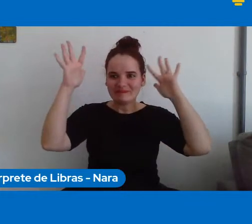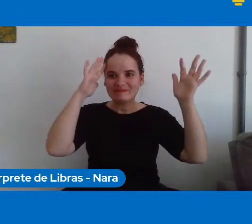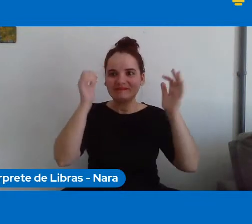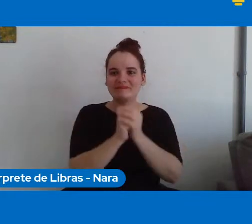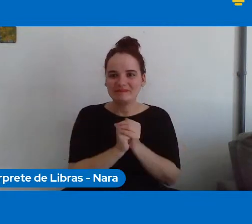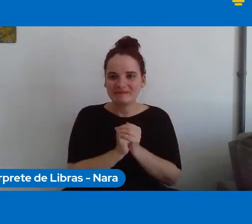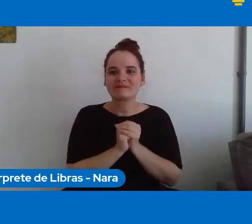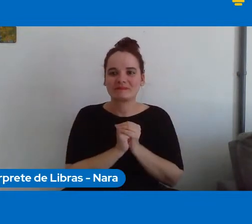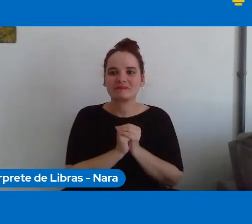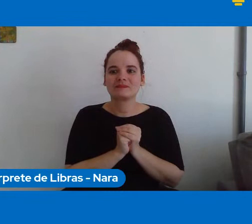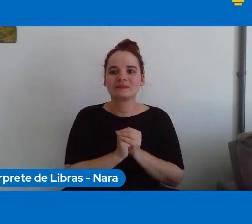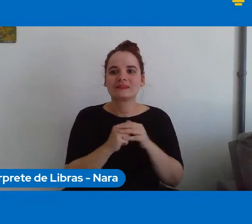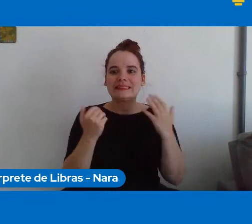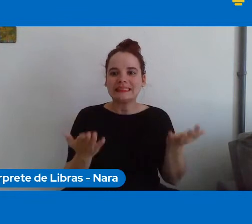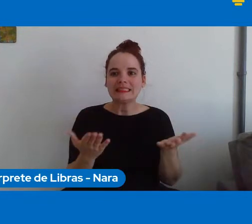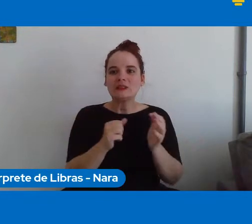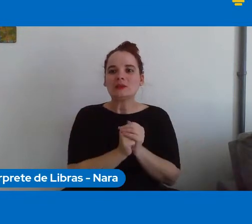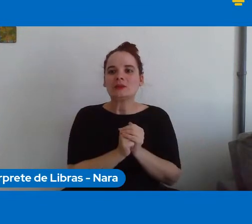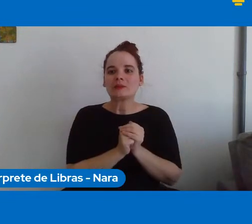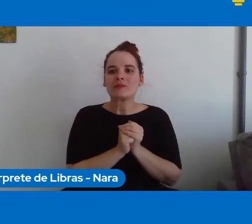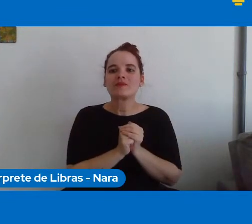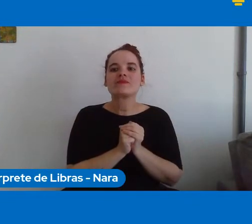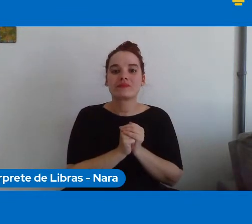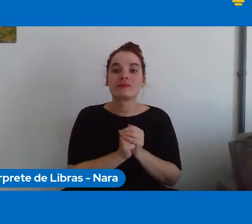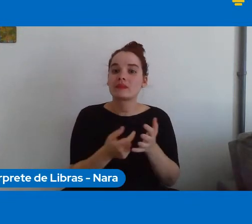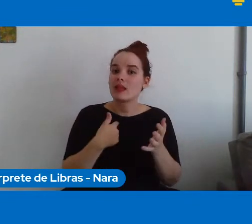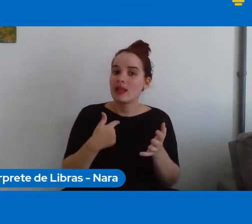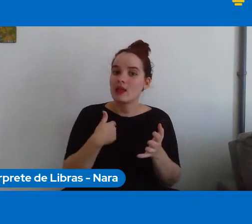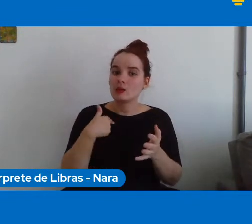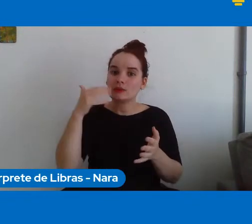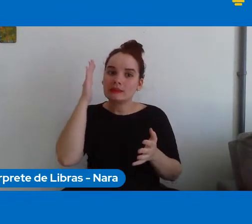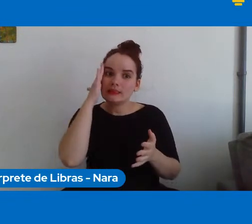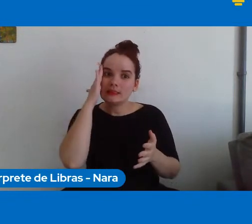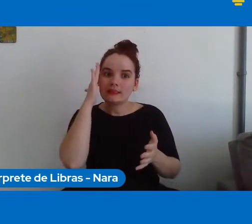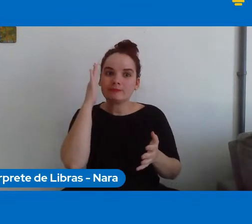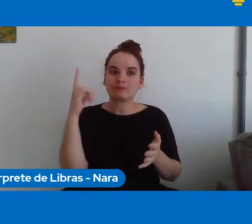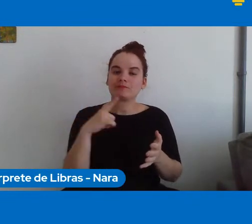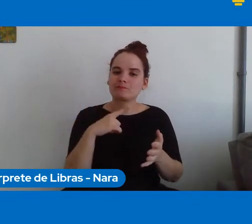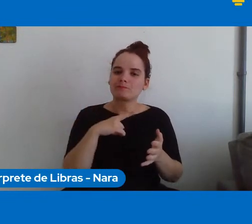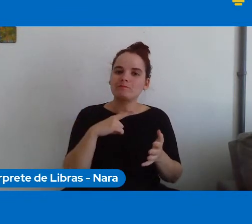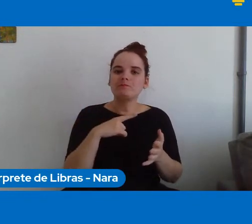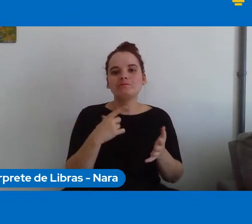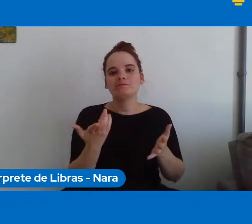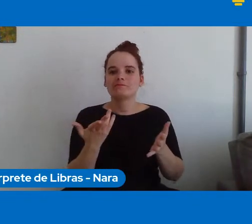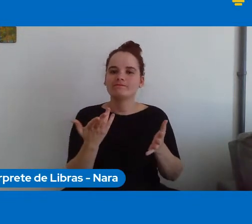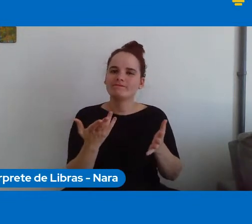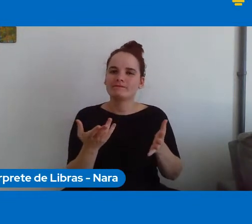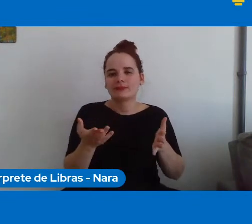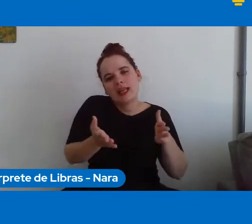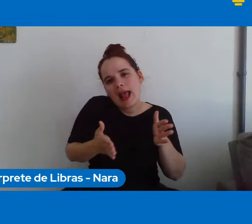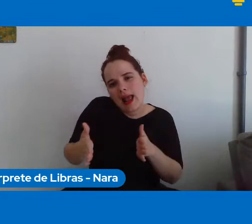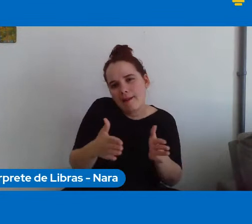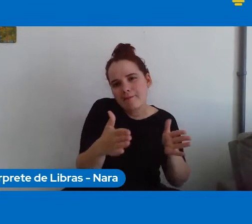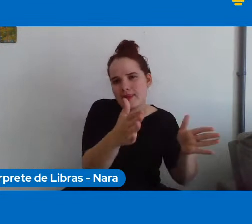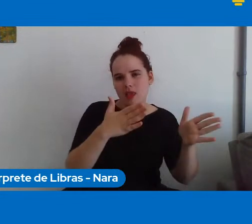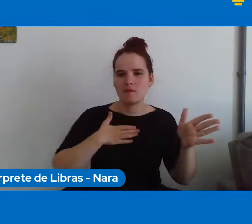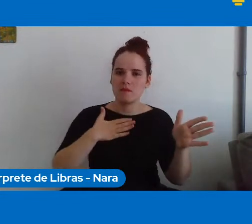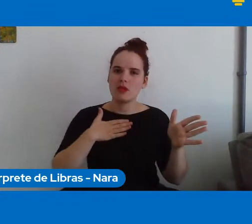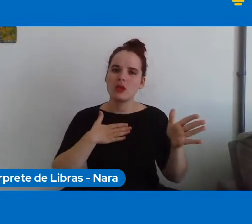resposta, não vou trazer, sugerir caminhos. O que eu vou é contar para vocês como eu tenho enxergado